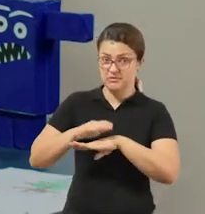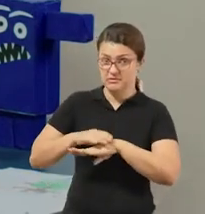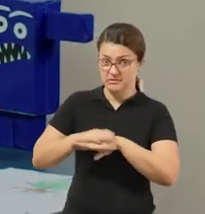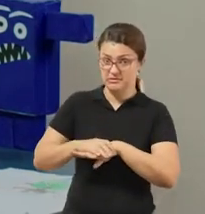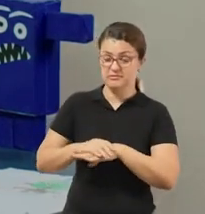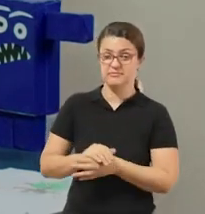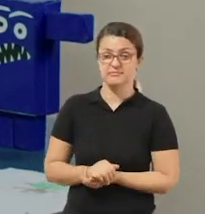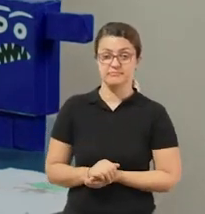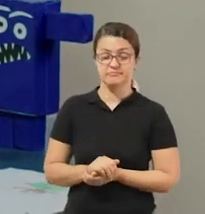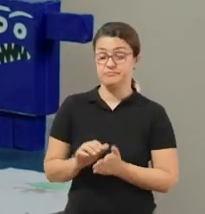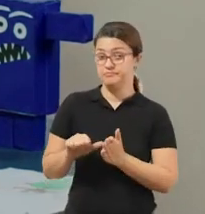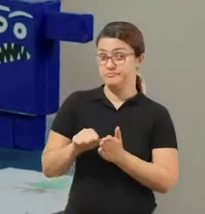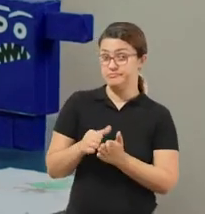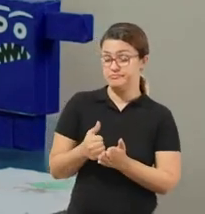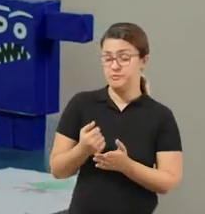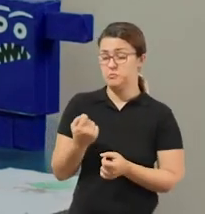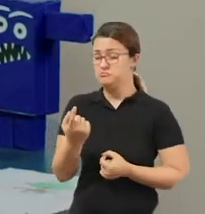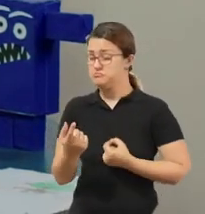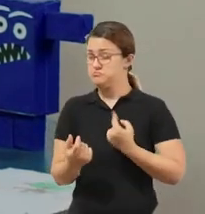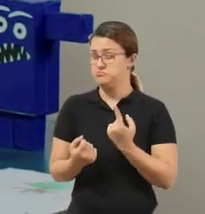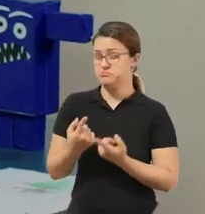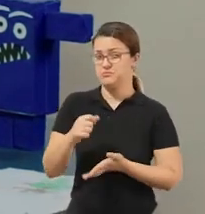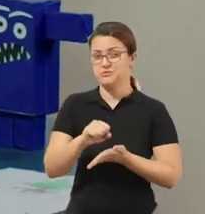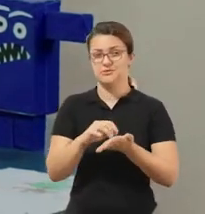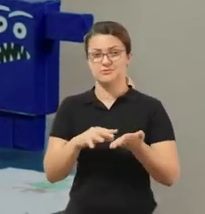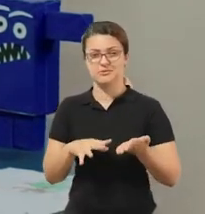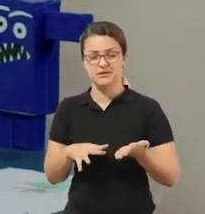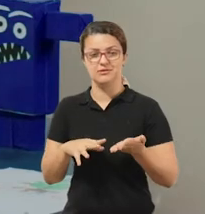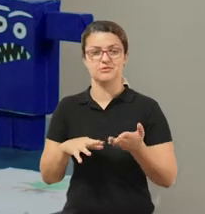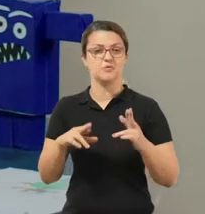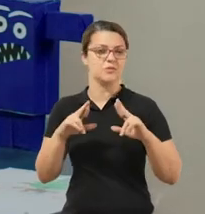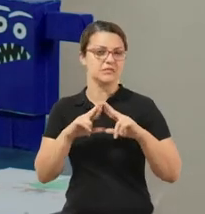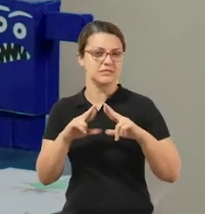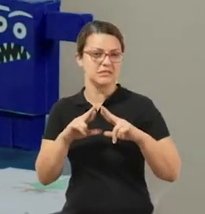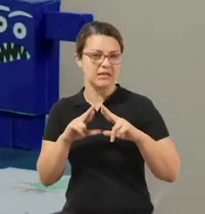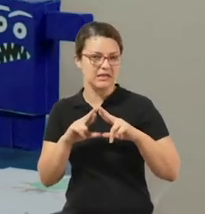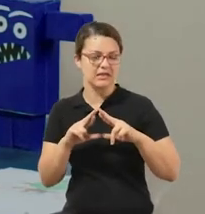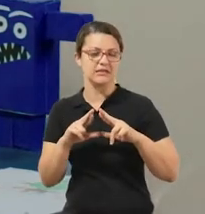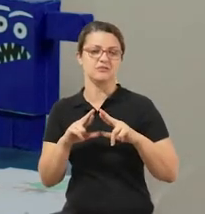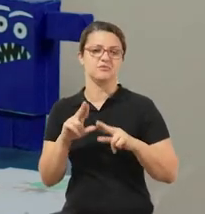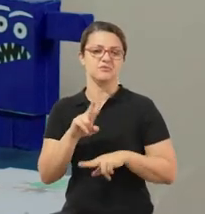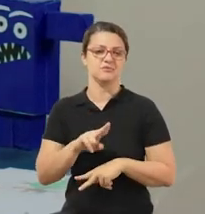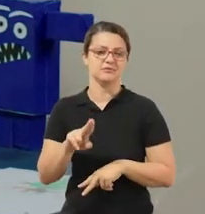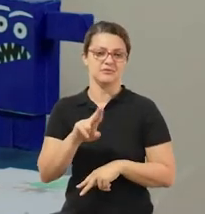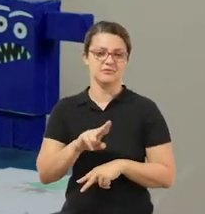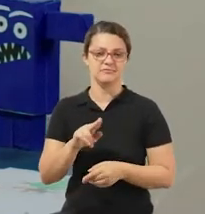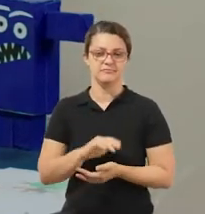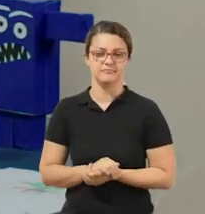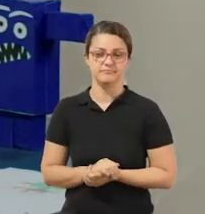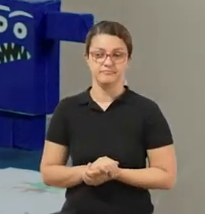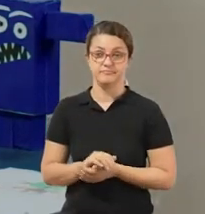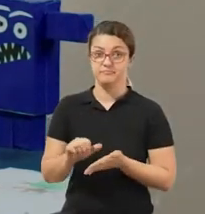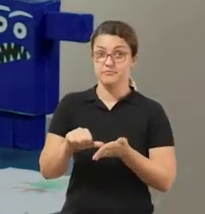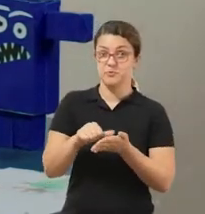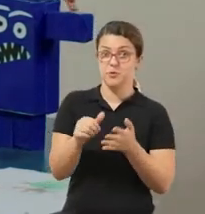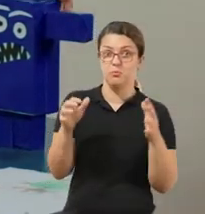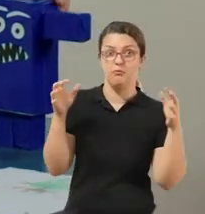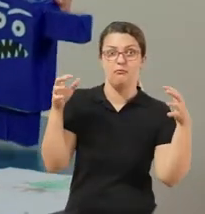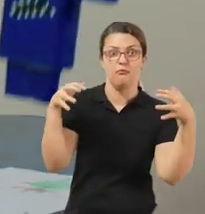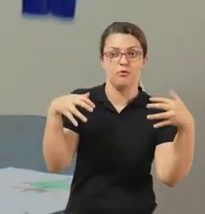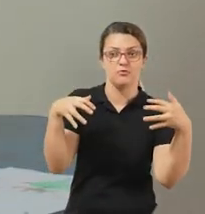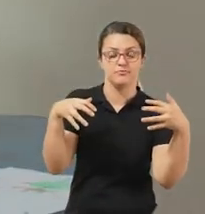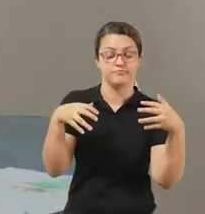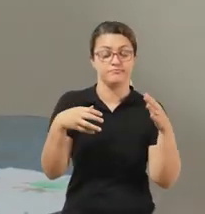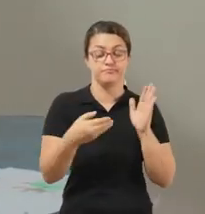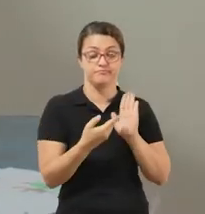Vou usar primeiro algumas atividades feitas com reciclagem. Vou pegar o primeiro monstrinho.